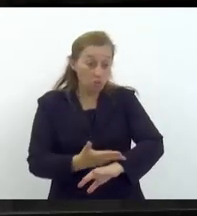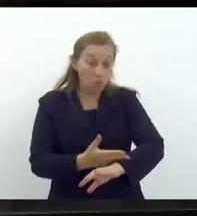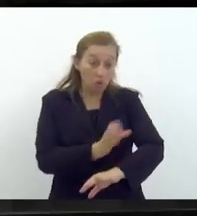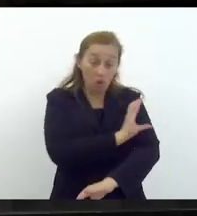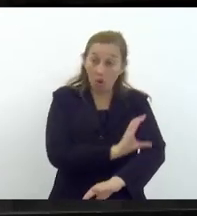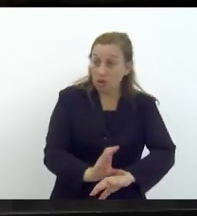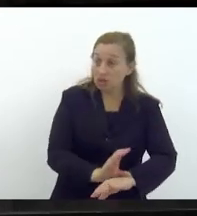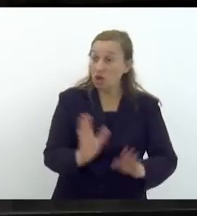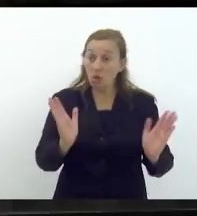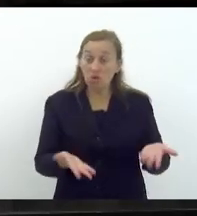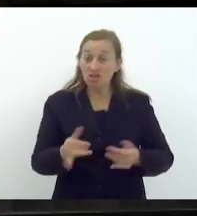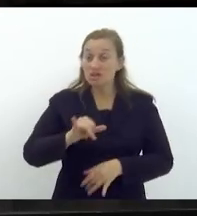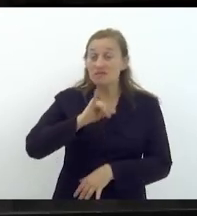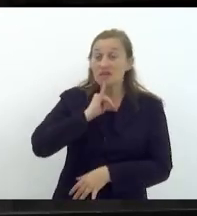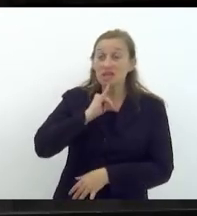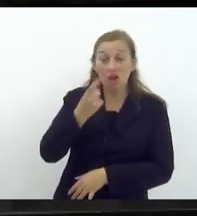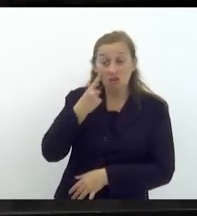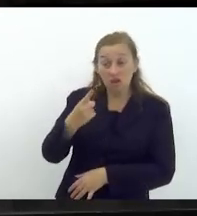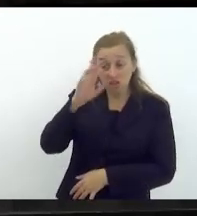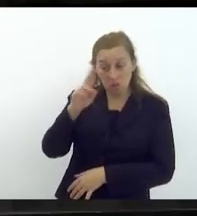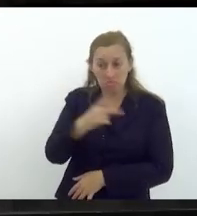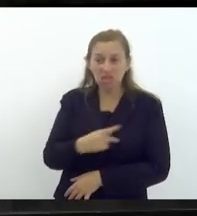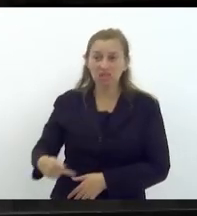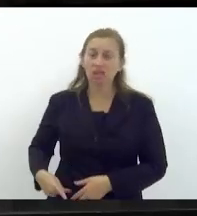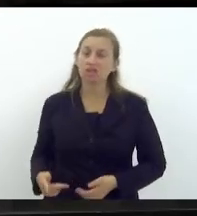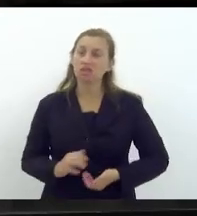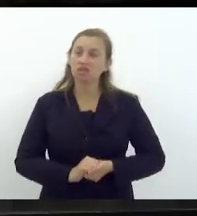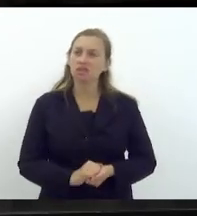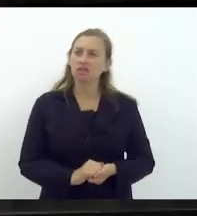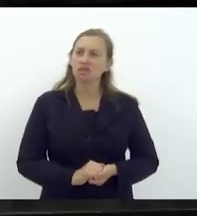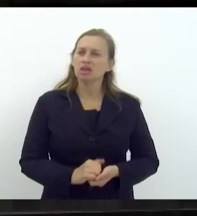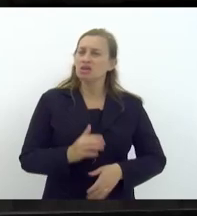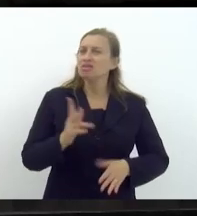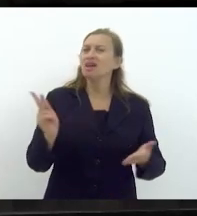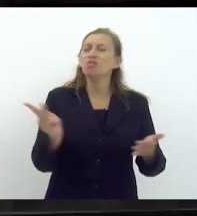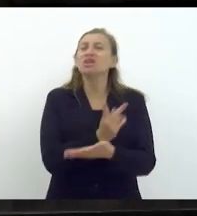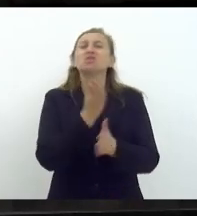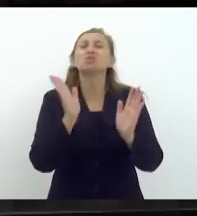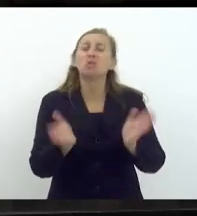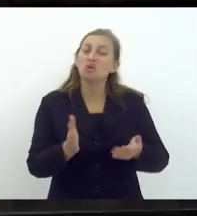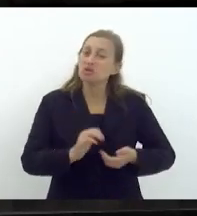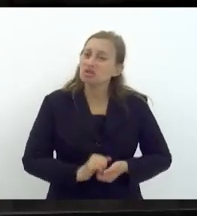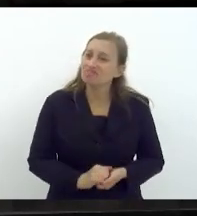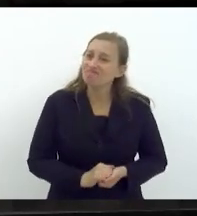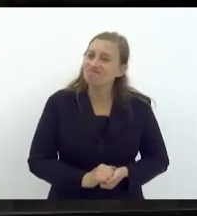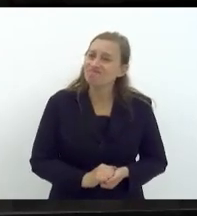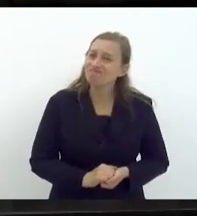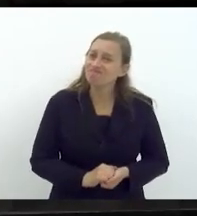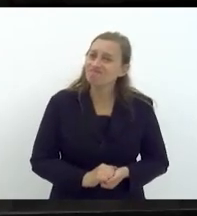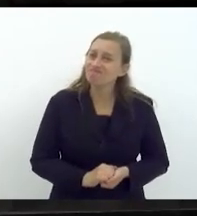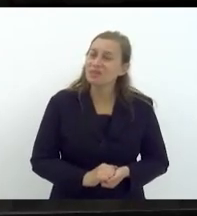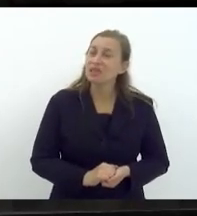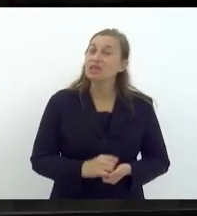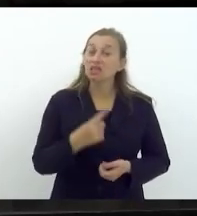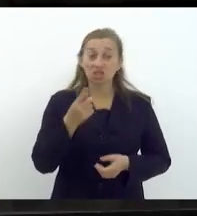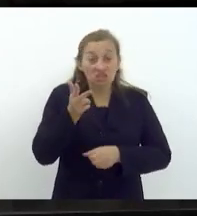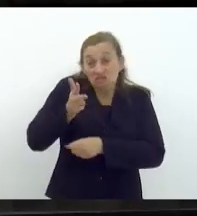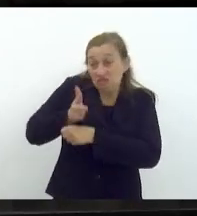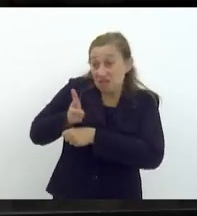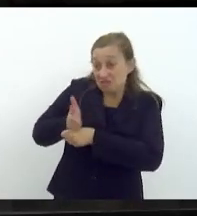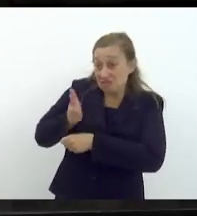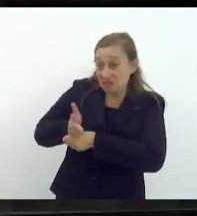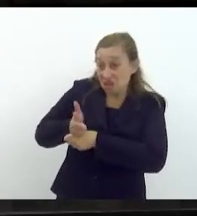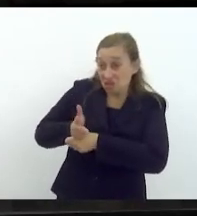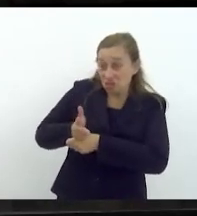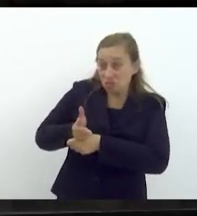Infelizmente, gente está vendo, presidente, o que mais está acontecendo hoje, e a gente vê vídeos toda hora